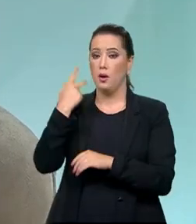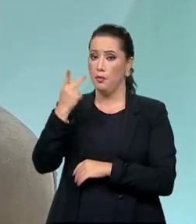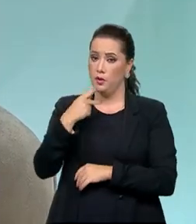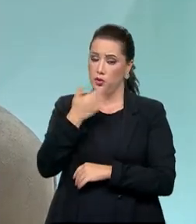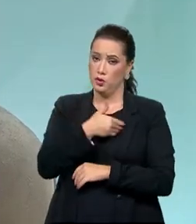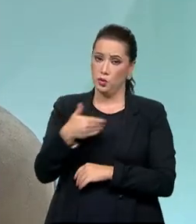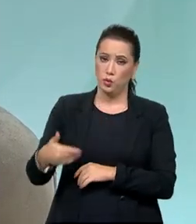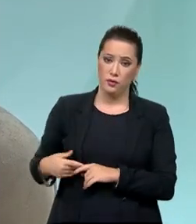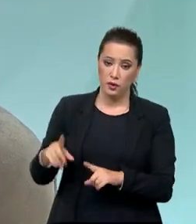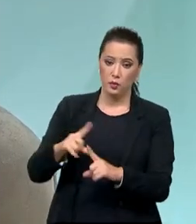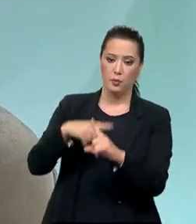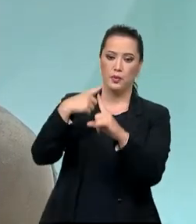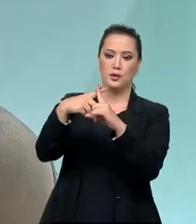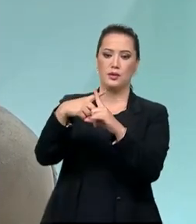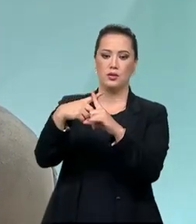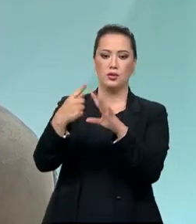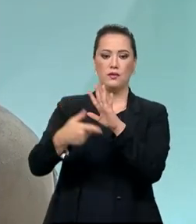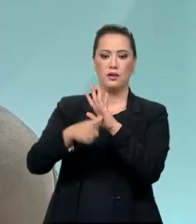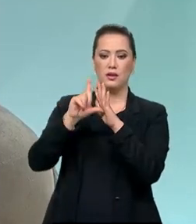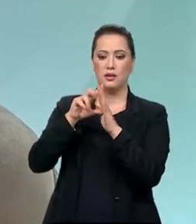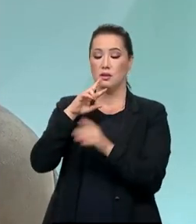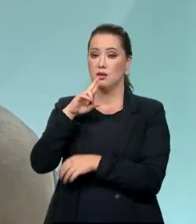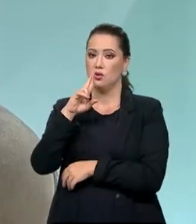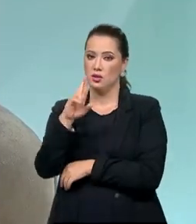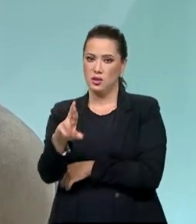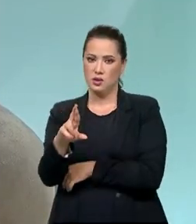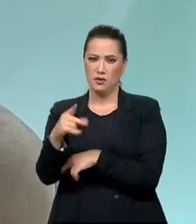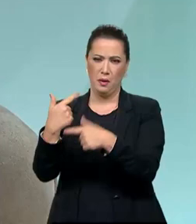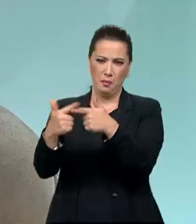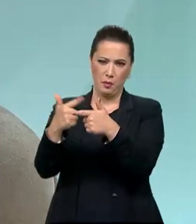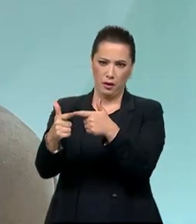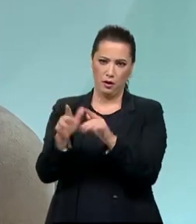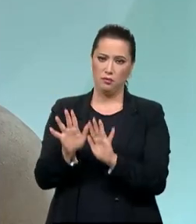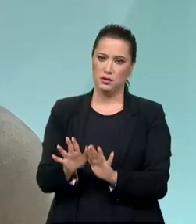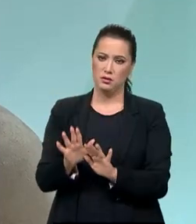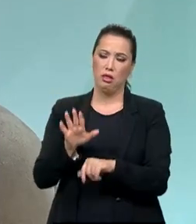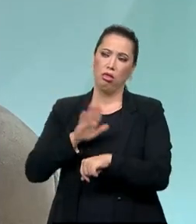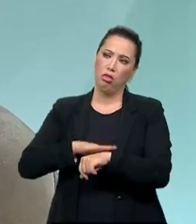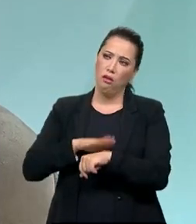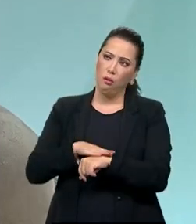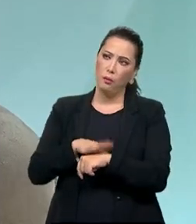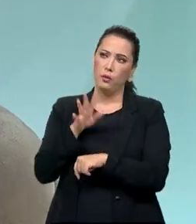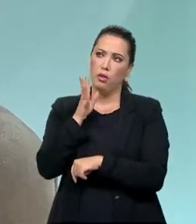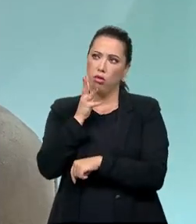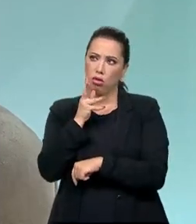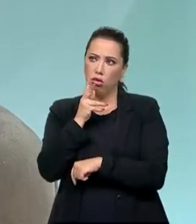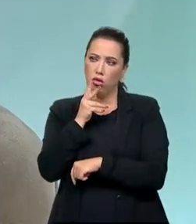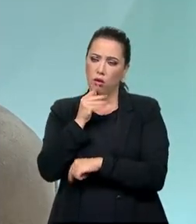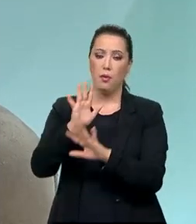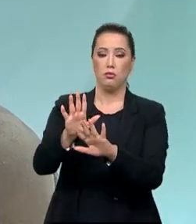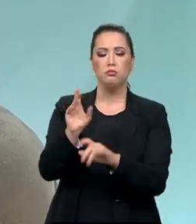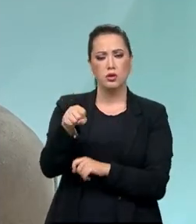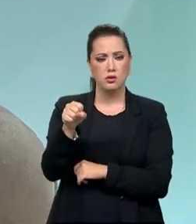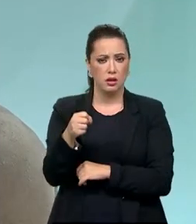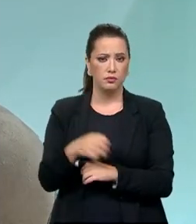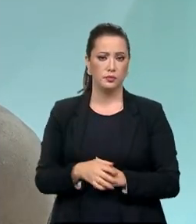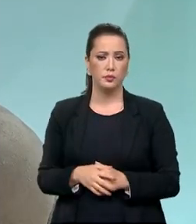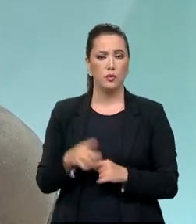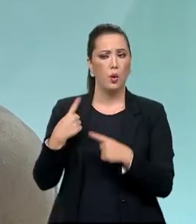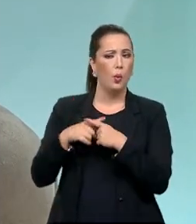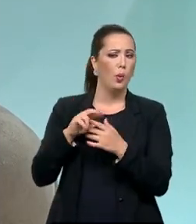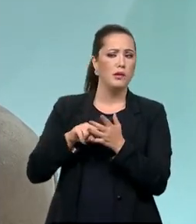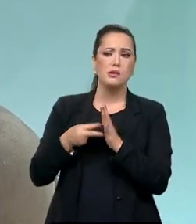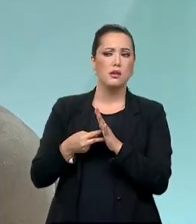antes de ter que solucionar problemas. Vai demorar um tempo? Vai. Por que eu digo uma política pública